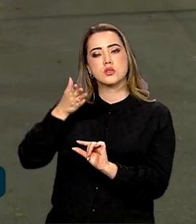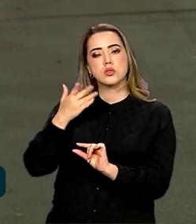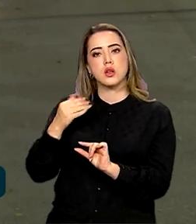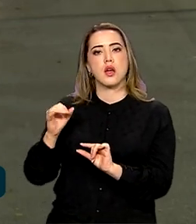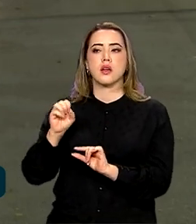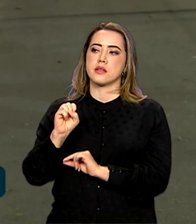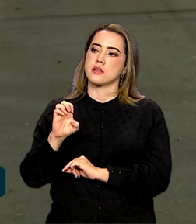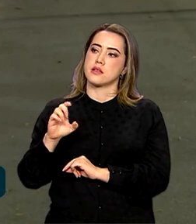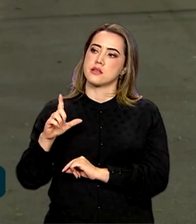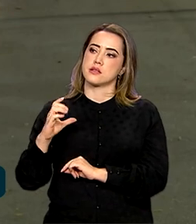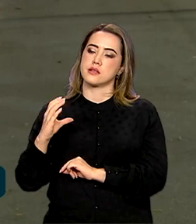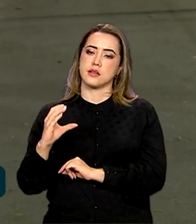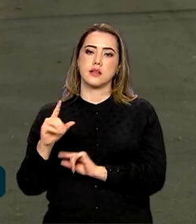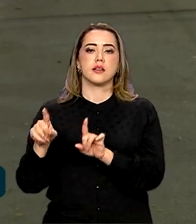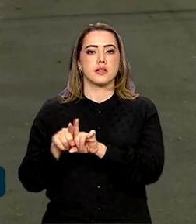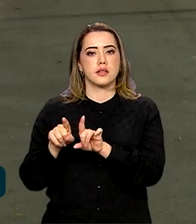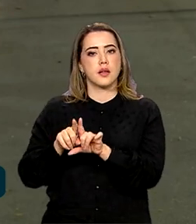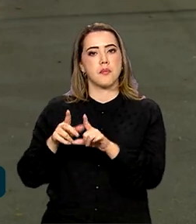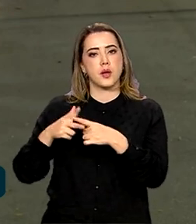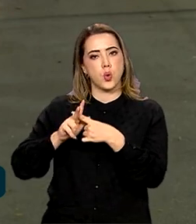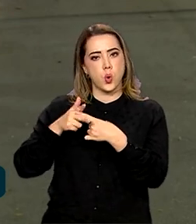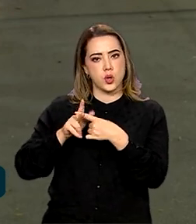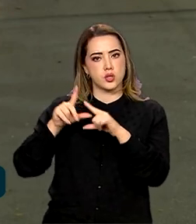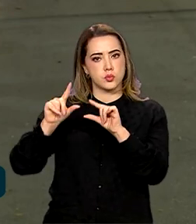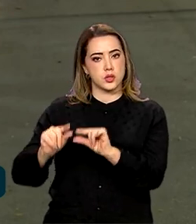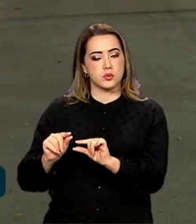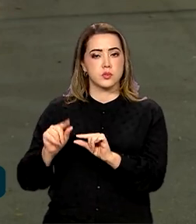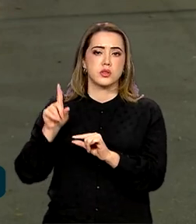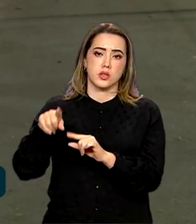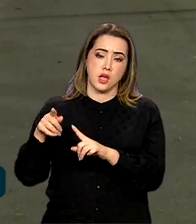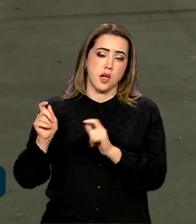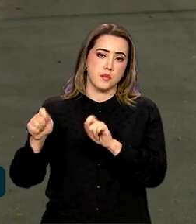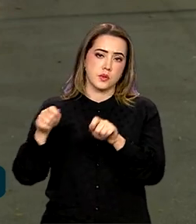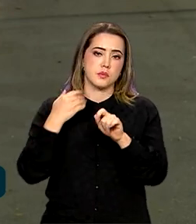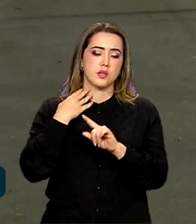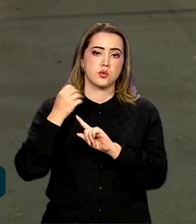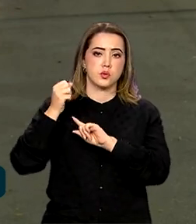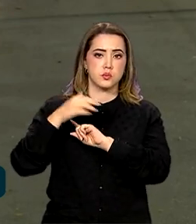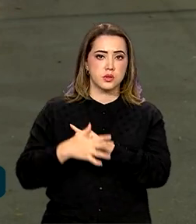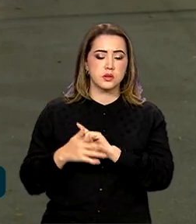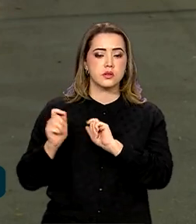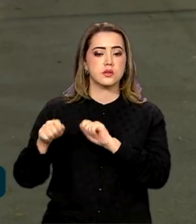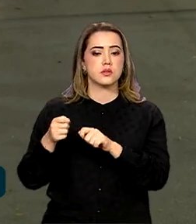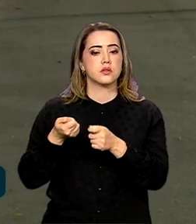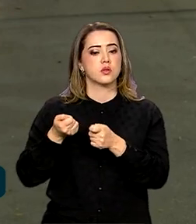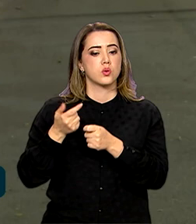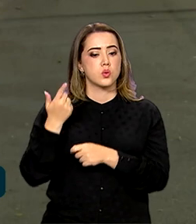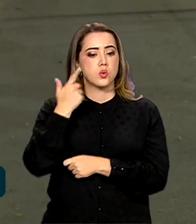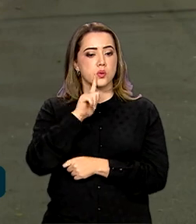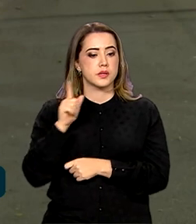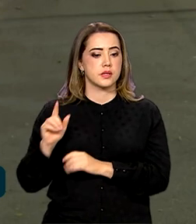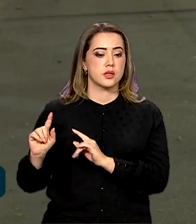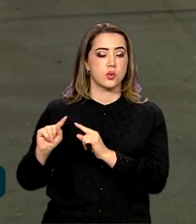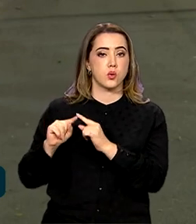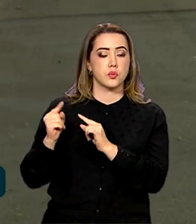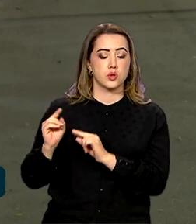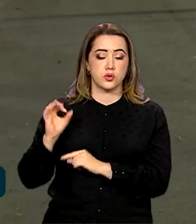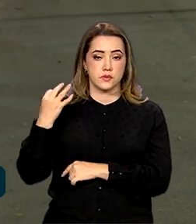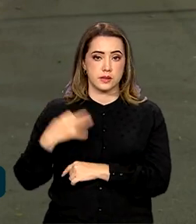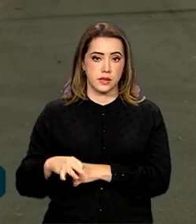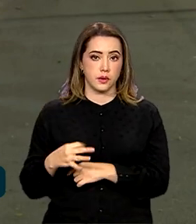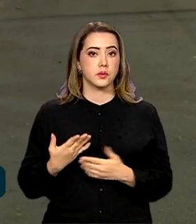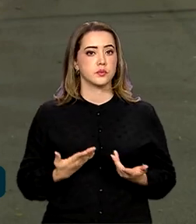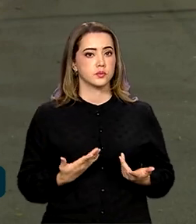taxa Selic, será que também foi revisada para baixo? Que é um instrumento que o Banco Central tem para justamente atingir essa meta. Bom, os